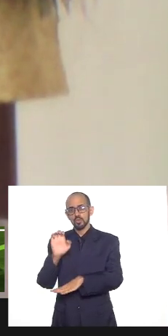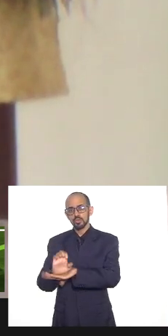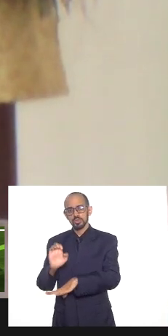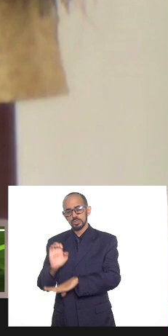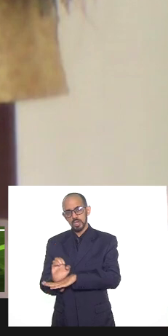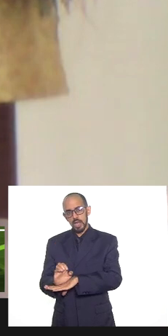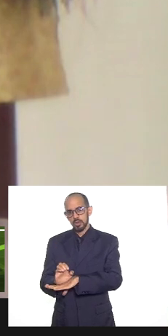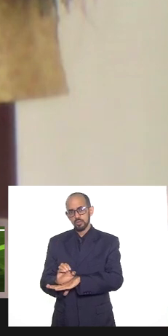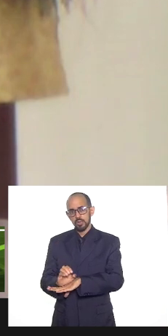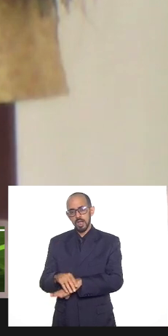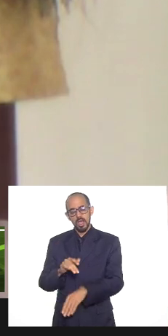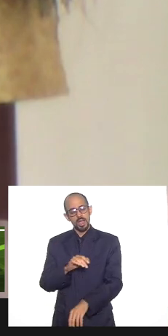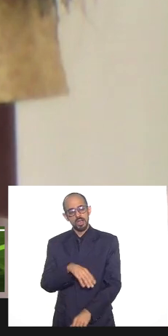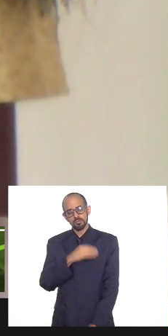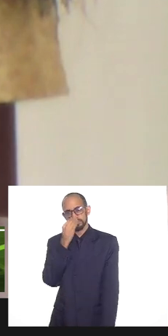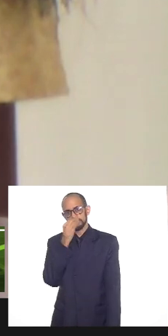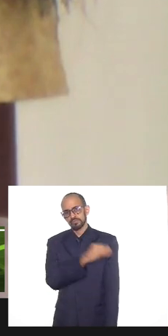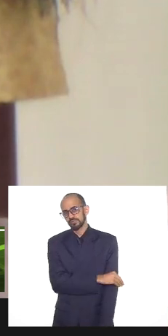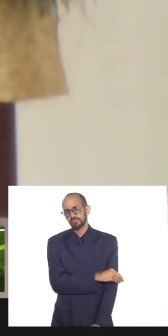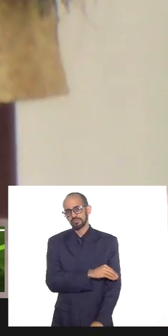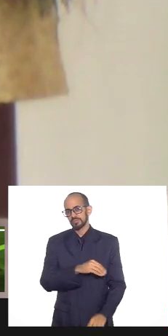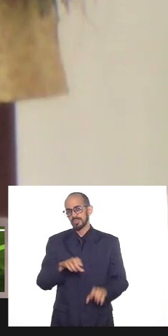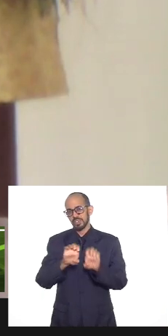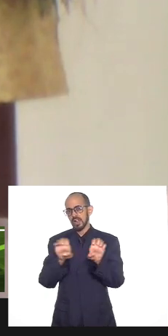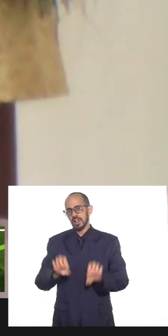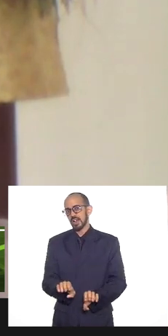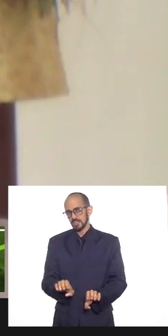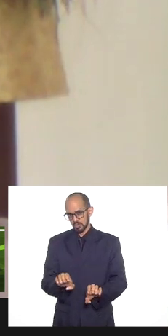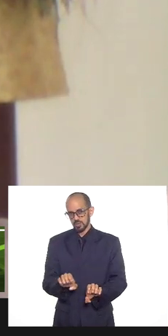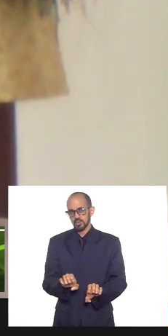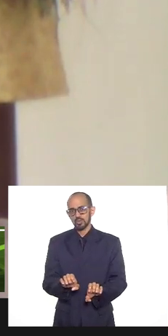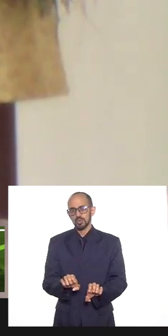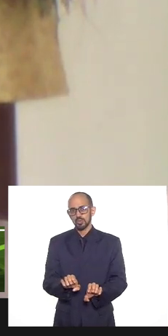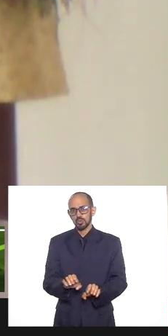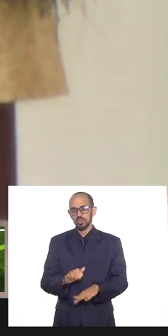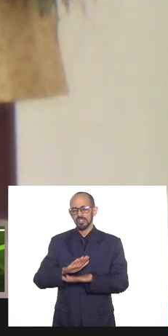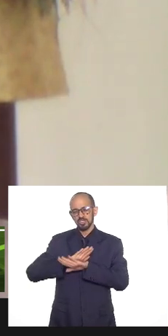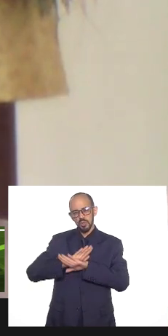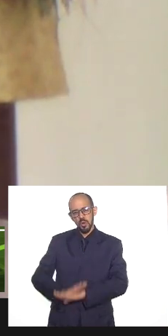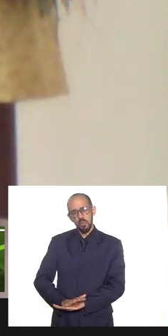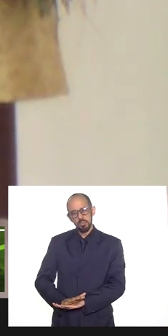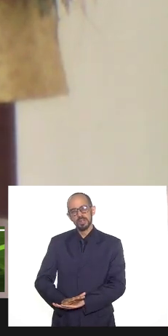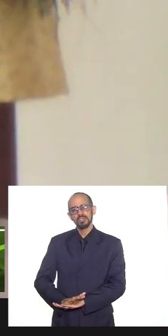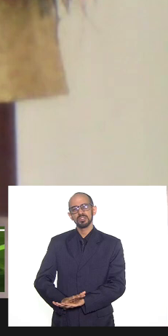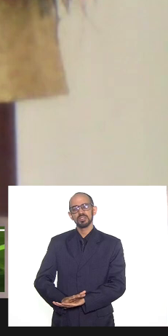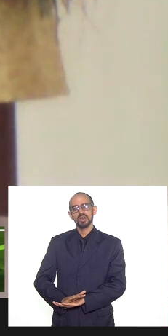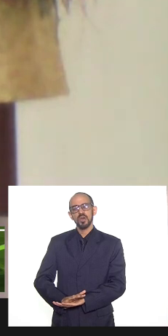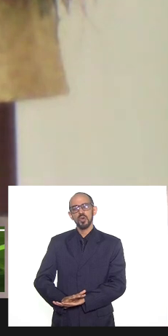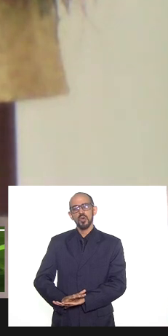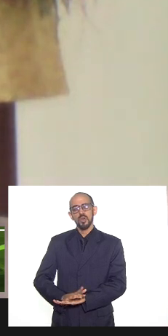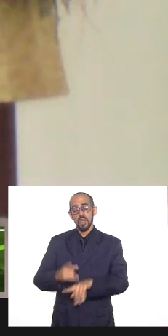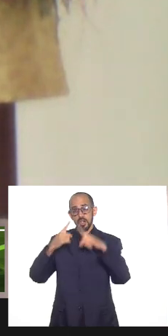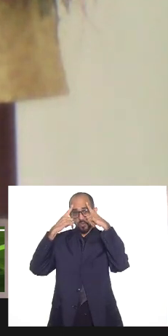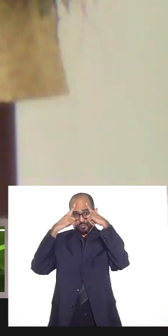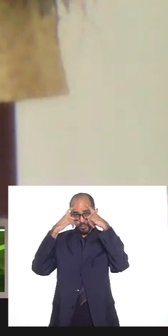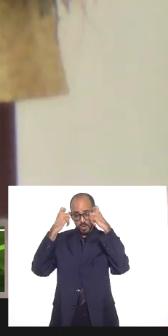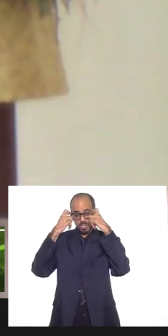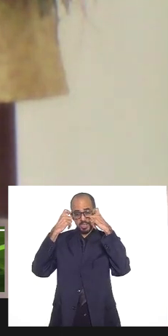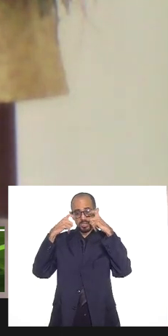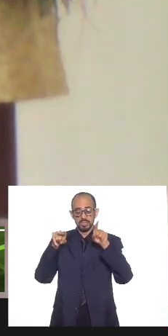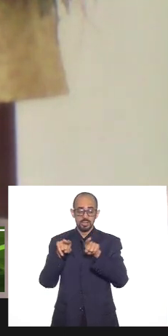encarar sua estrutura de opressão, de violência.